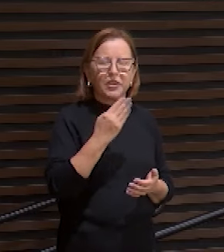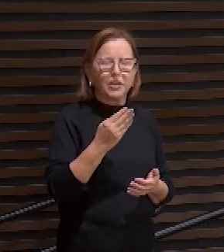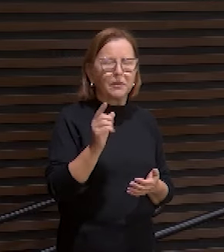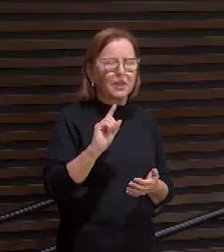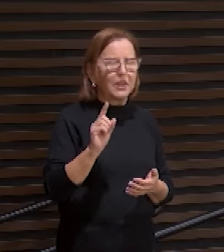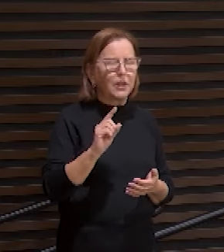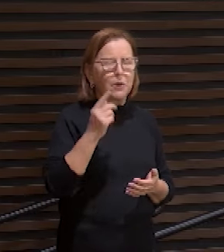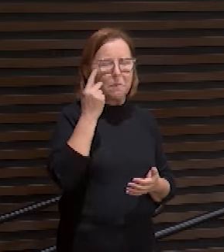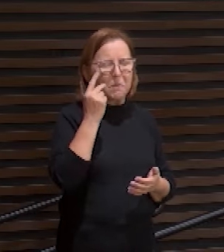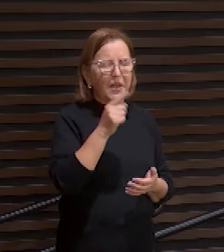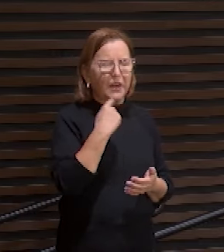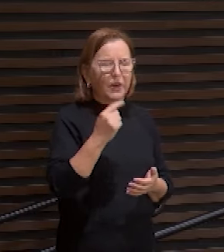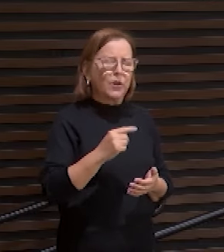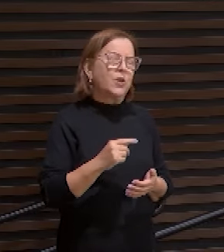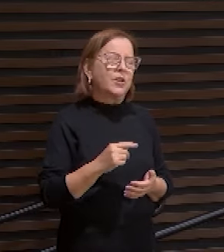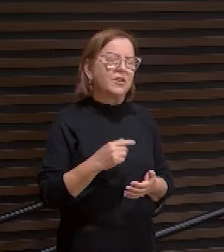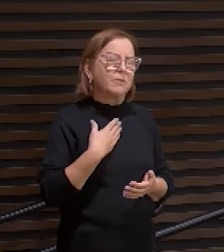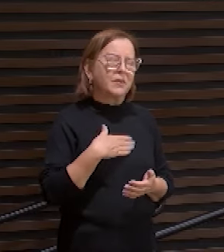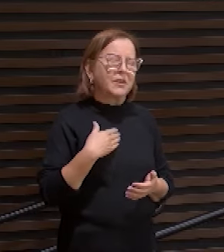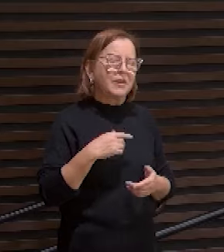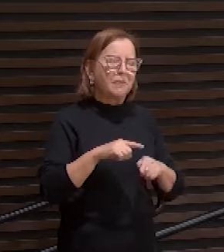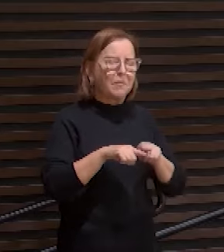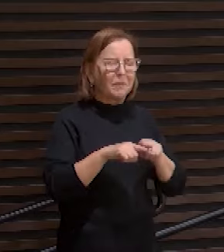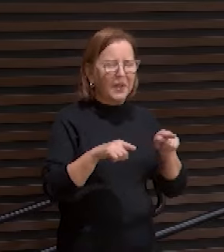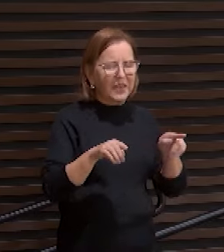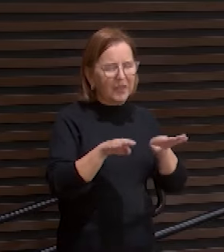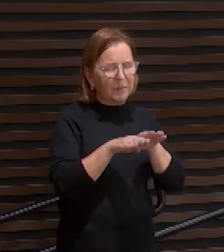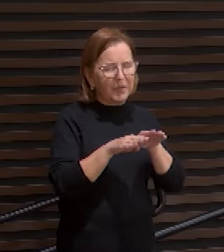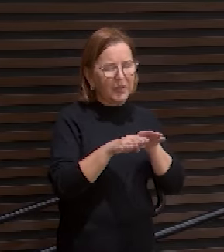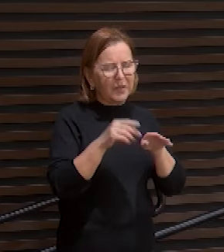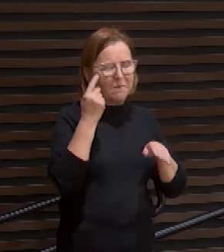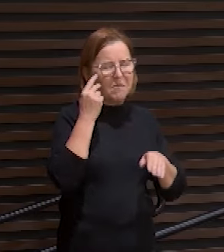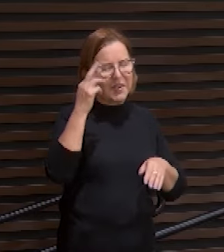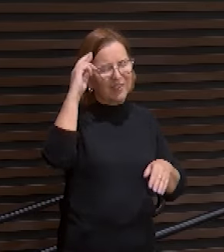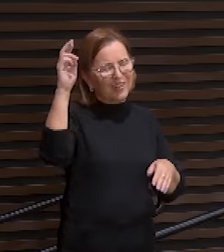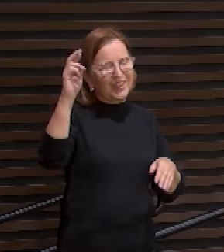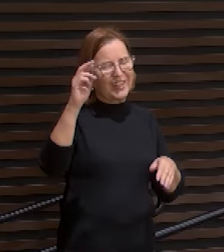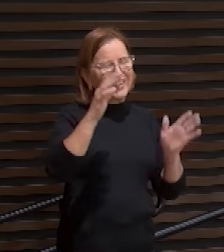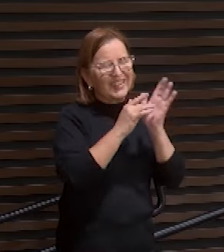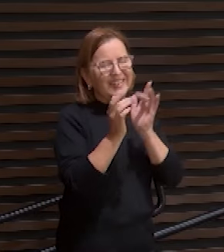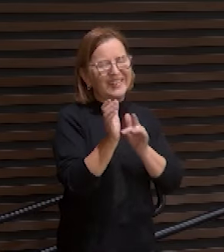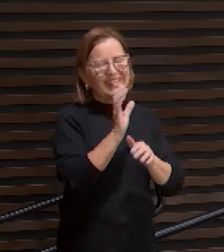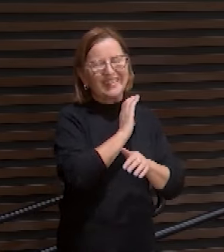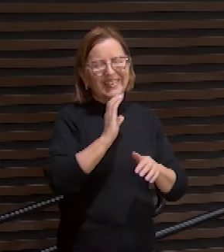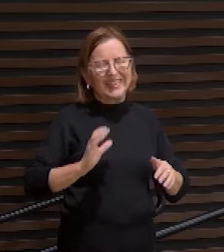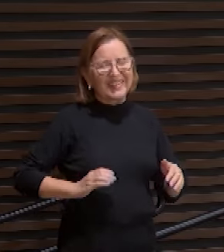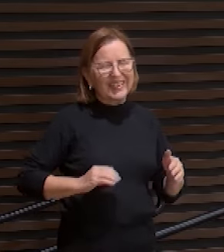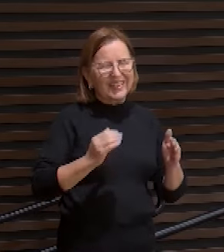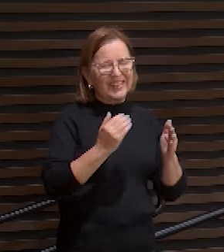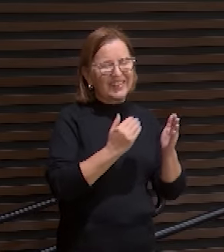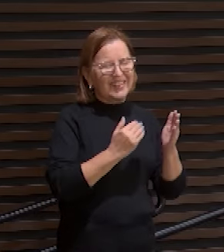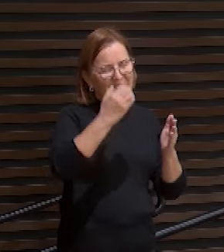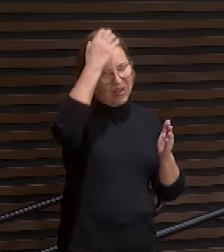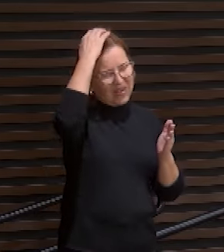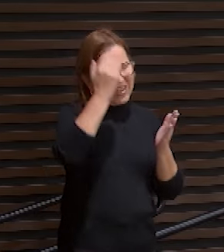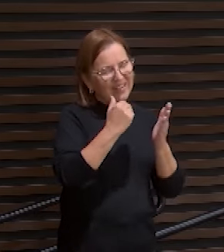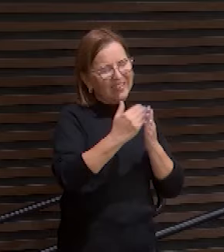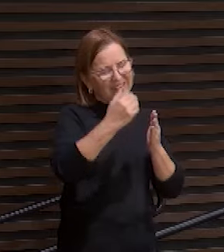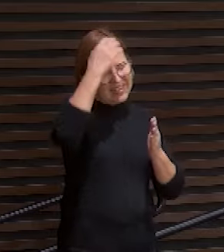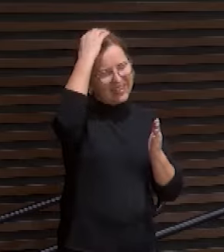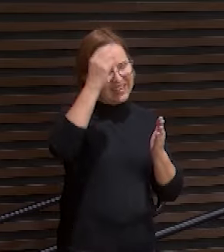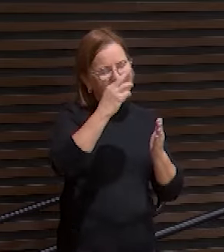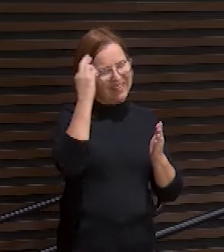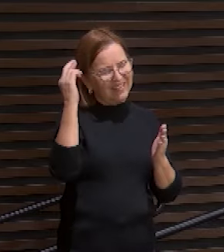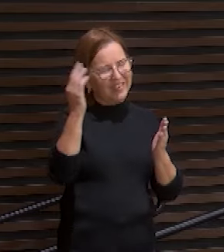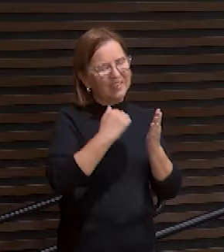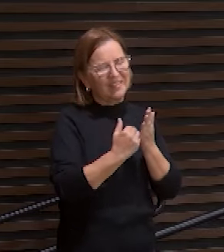para o nosso deleite mas sobretudo para que o senhor Jesus Cristo o rei dos reis e o senhor dos senhores receba toda a honra toda a